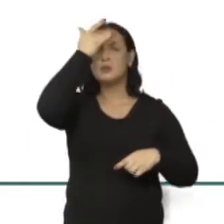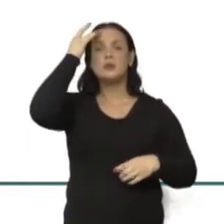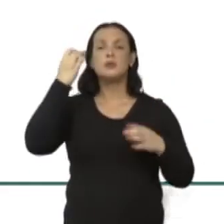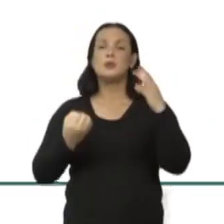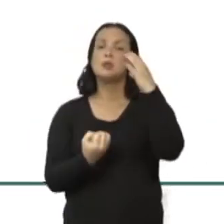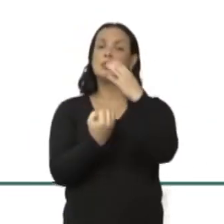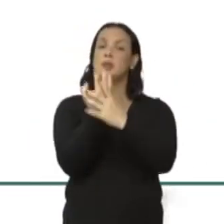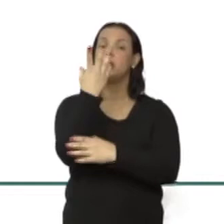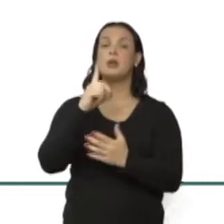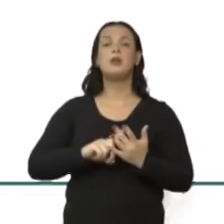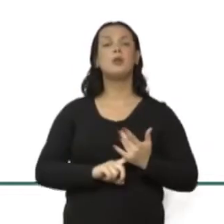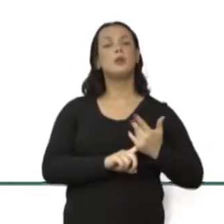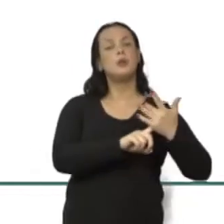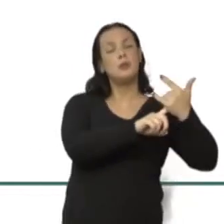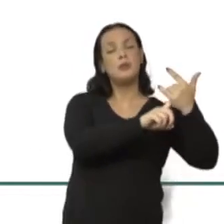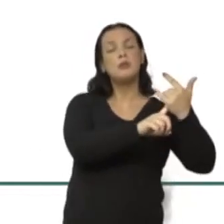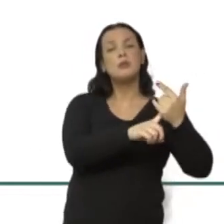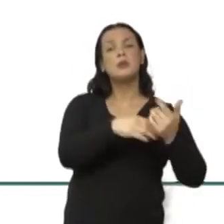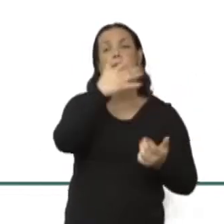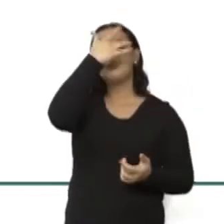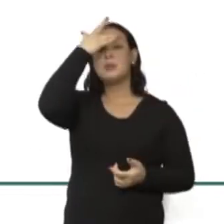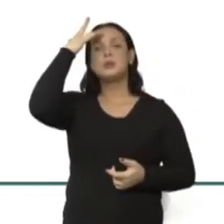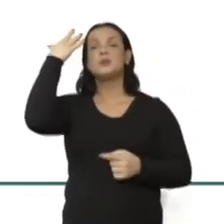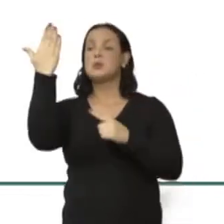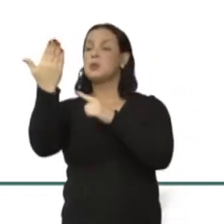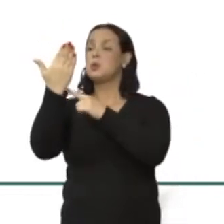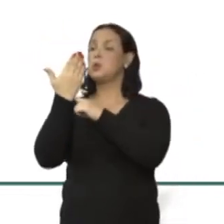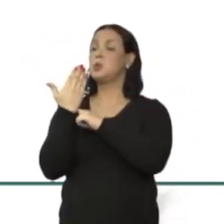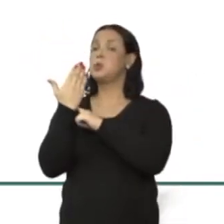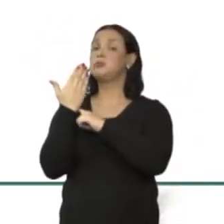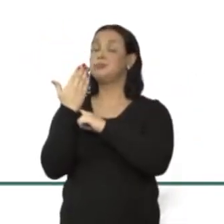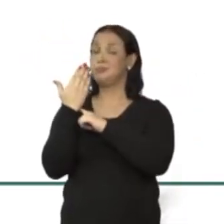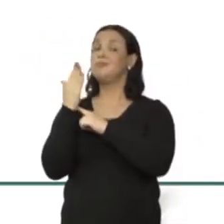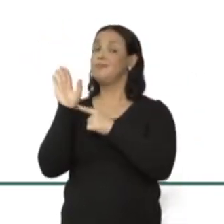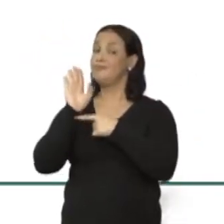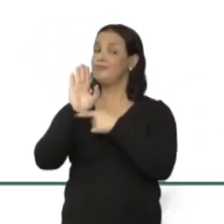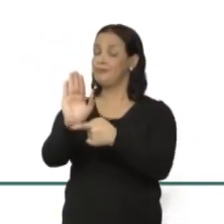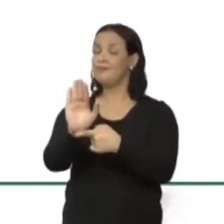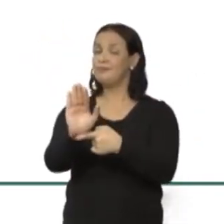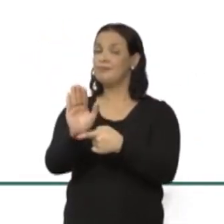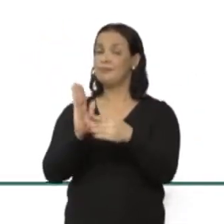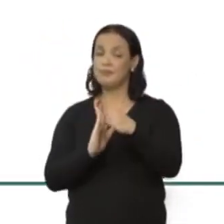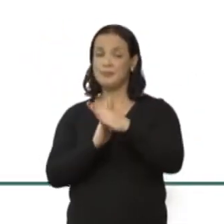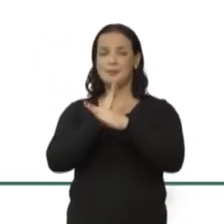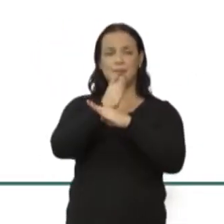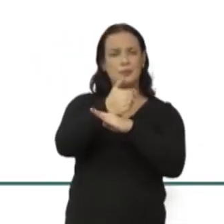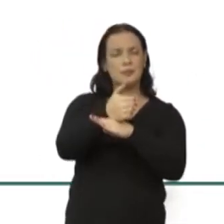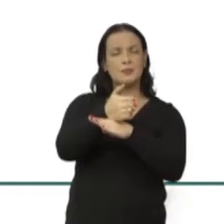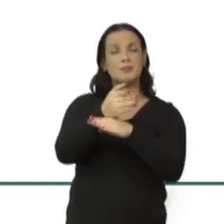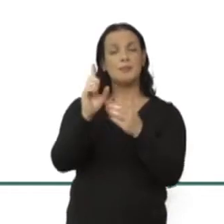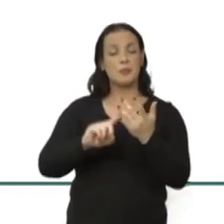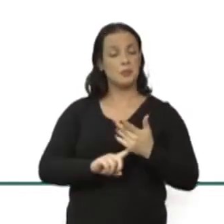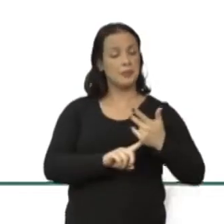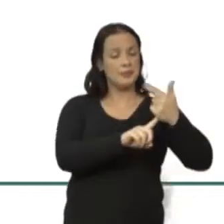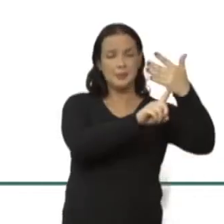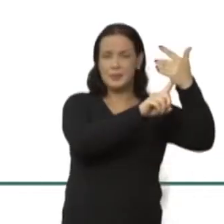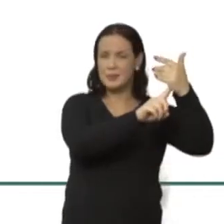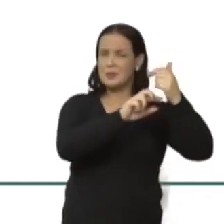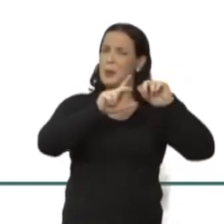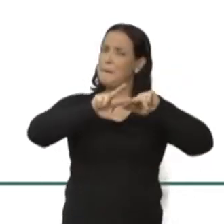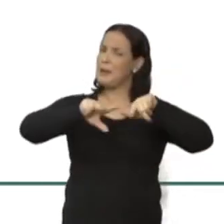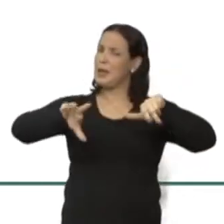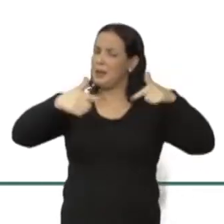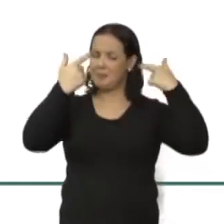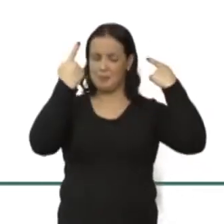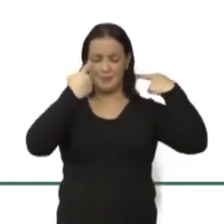essa tecnologia e quem é que está sendo beneficiado por ela, quem tem acesso a ela. E são desafios